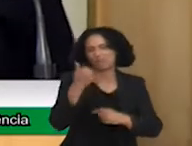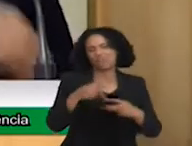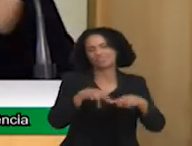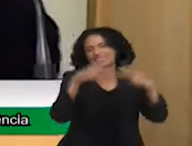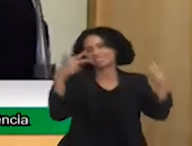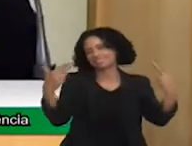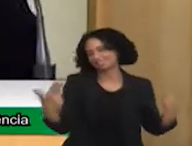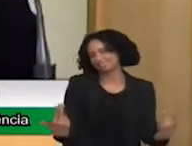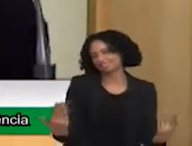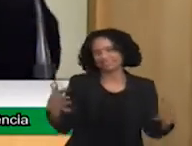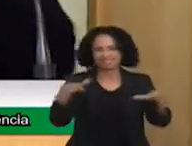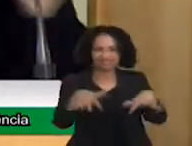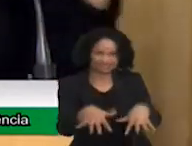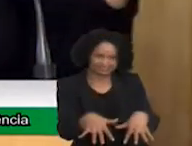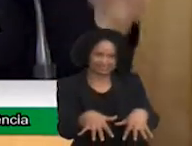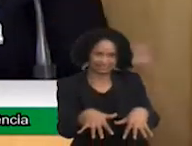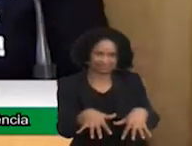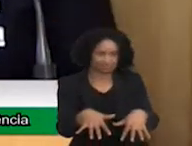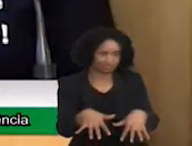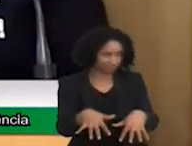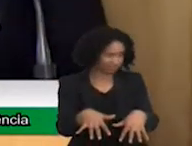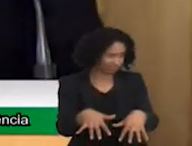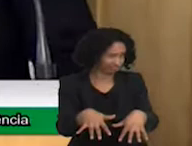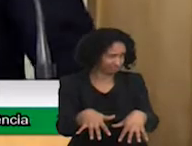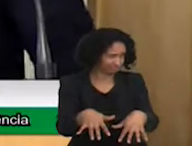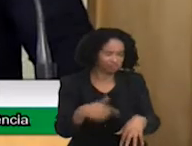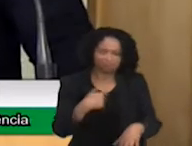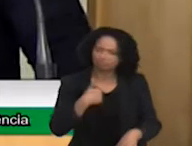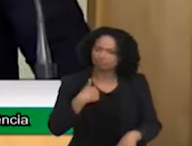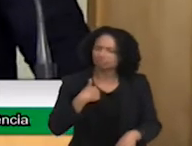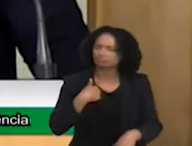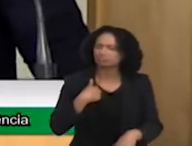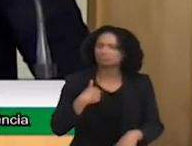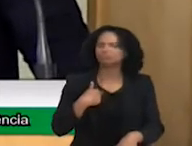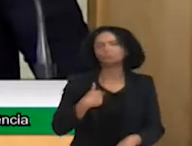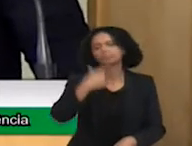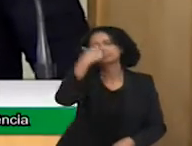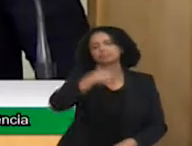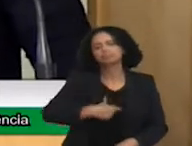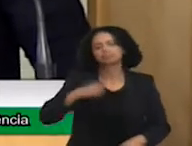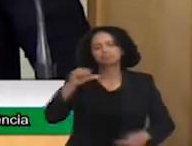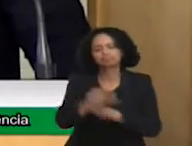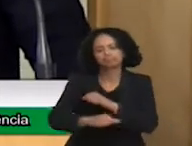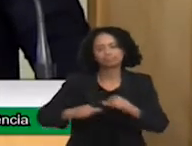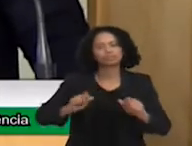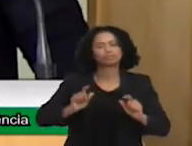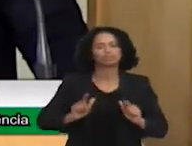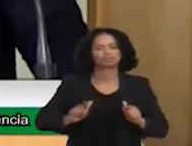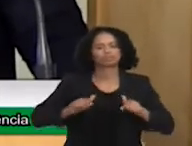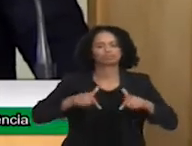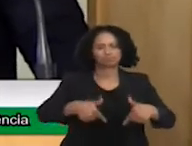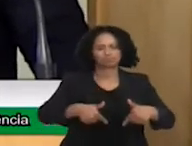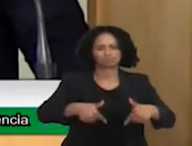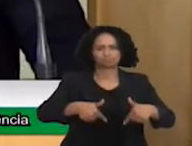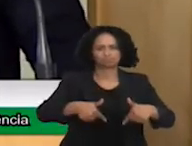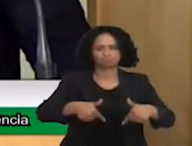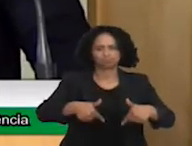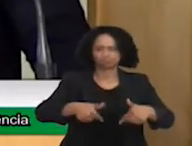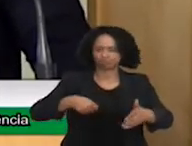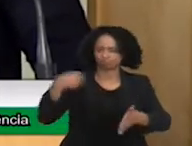crime. E aí eu acabei virando ativista por essas dificuldades. E eu vi que o sistema